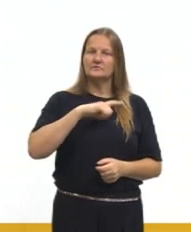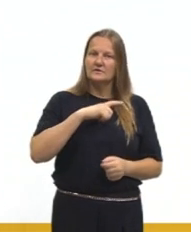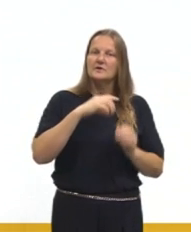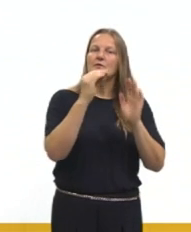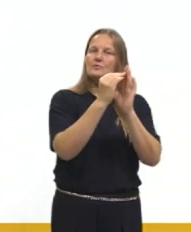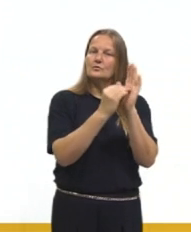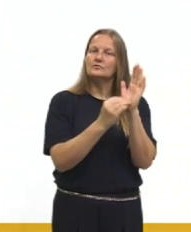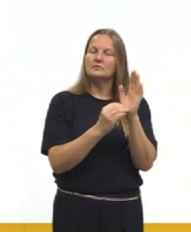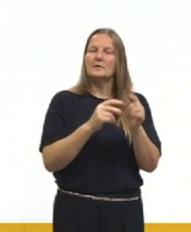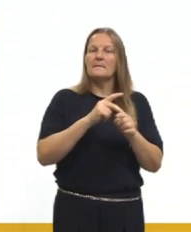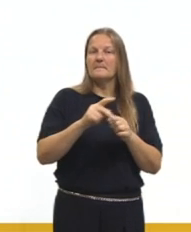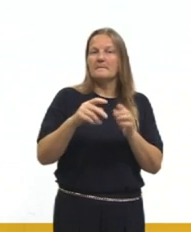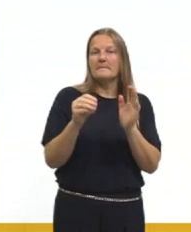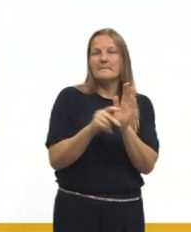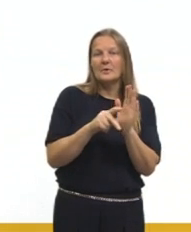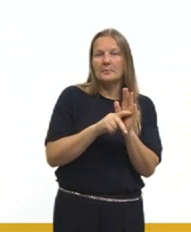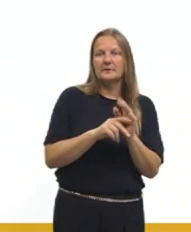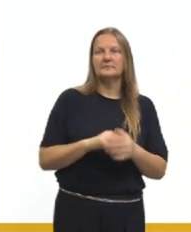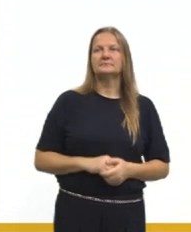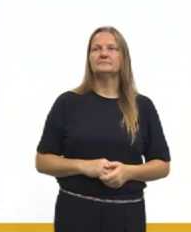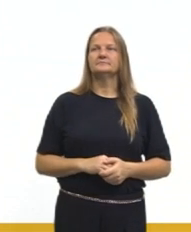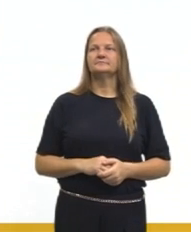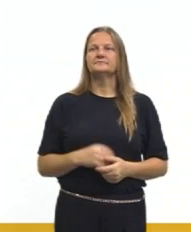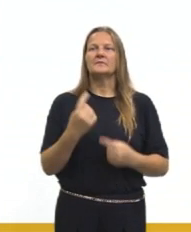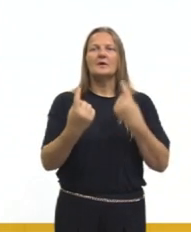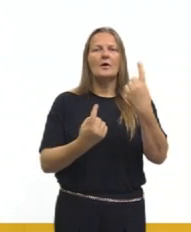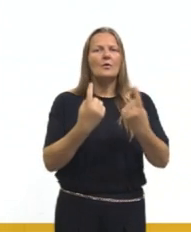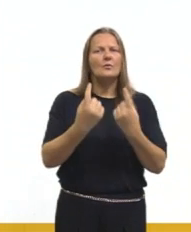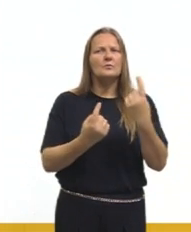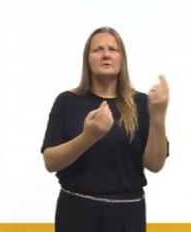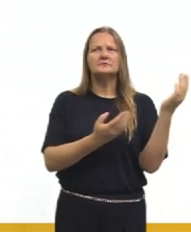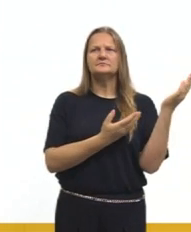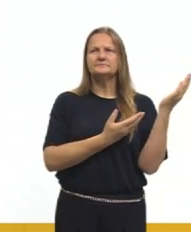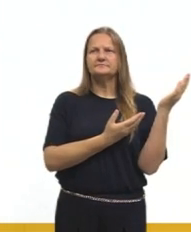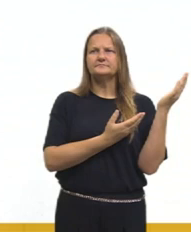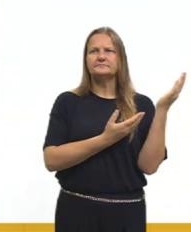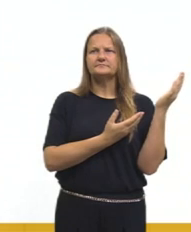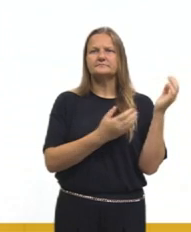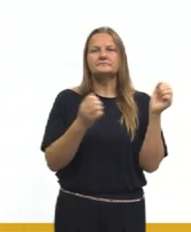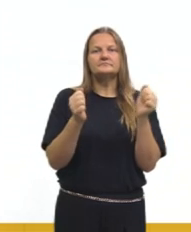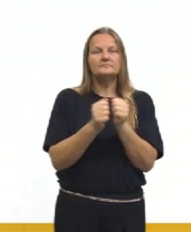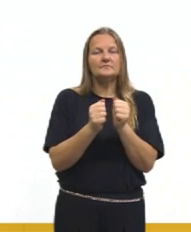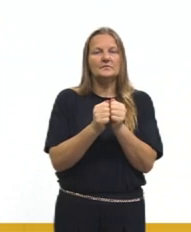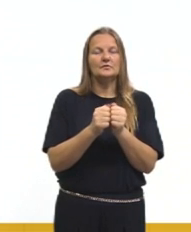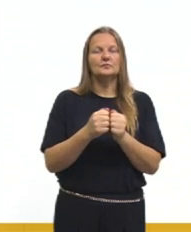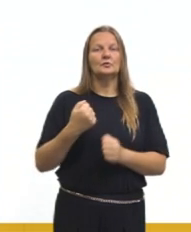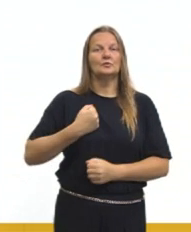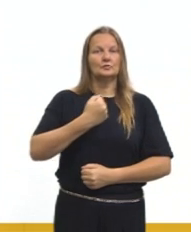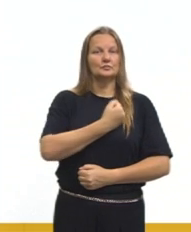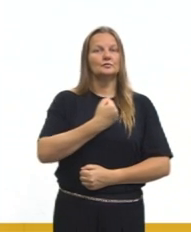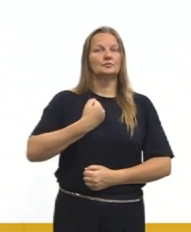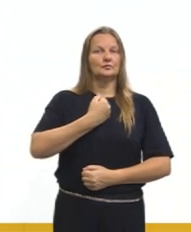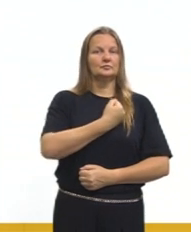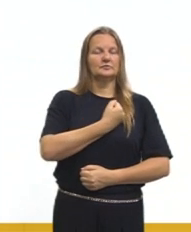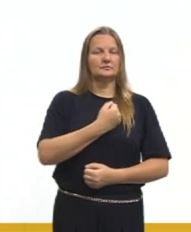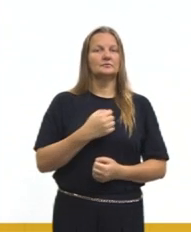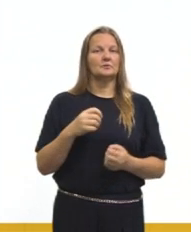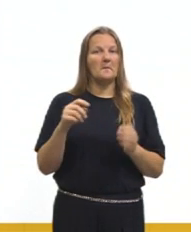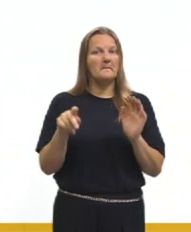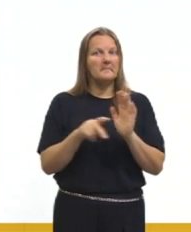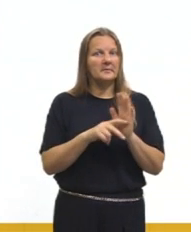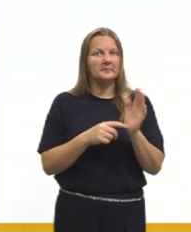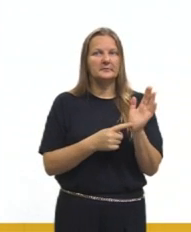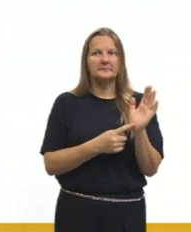padrão de contagem. Algumas questões que trouxeram os números e operações. Então, a gente consegue